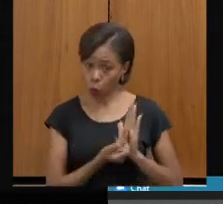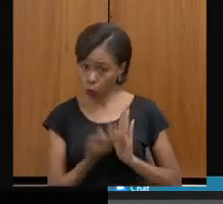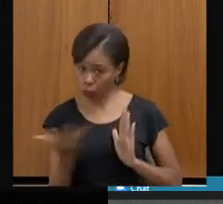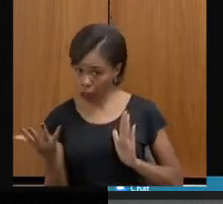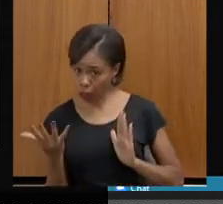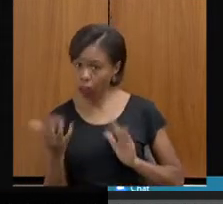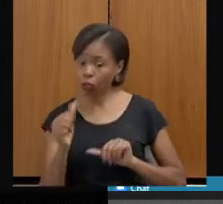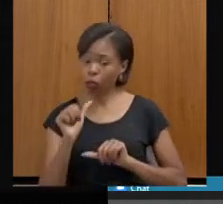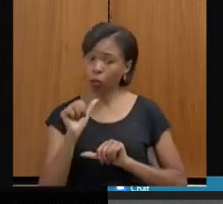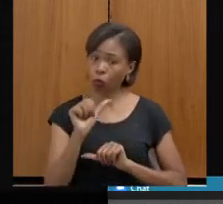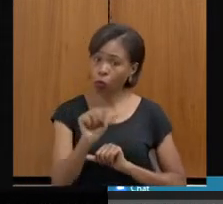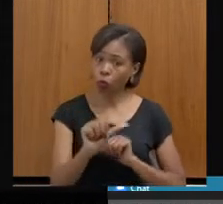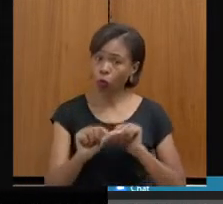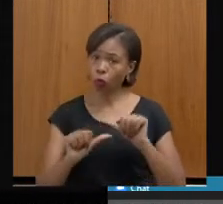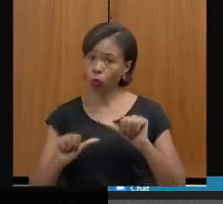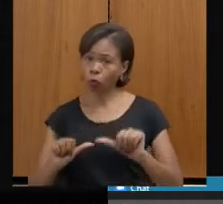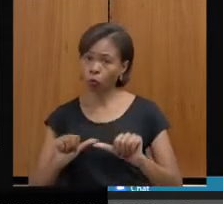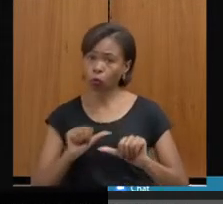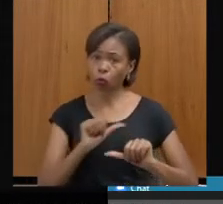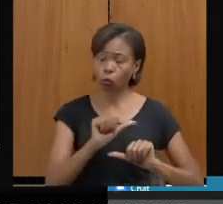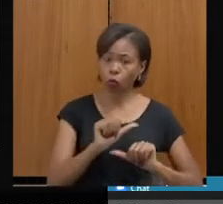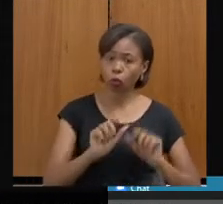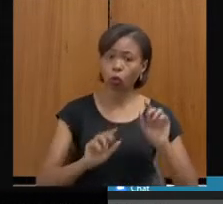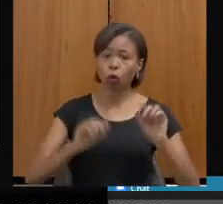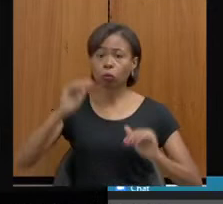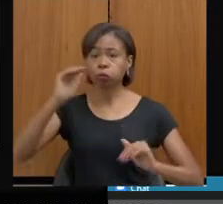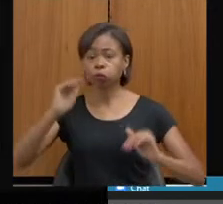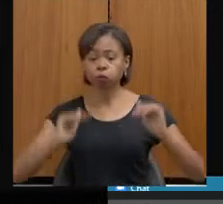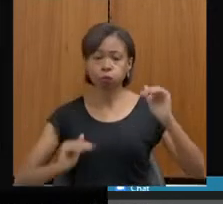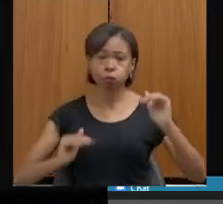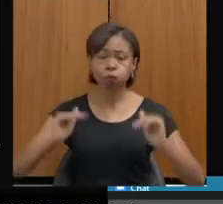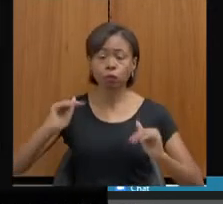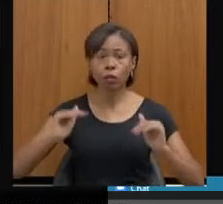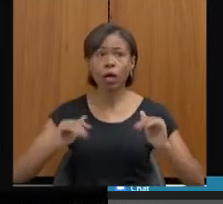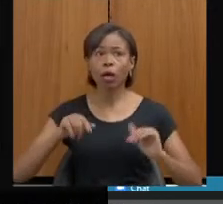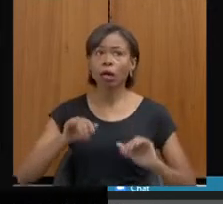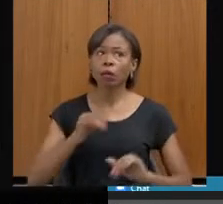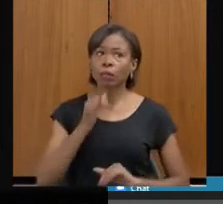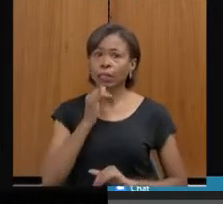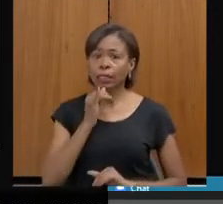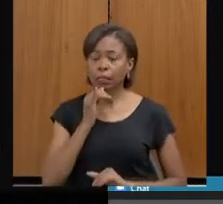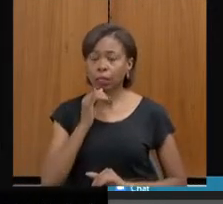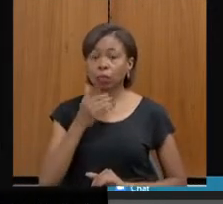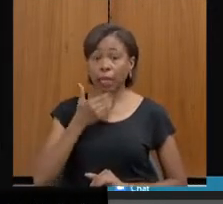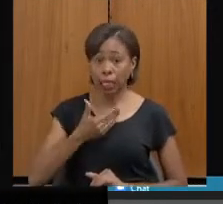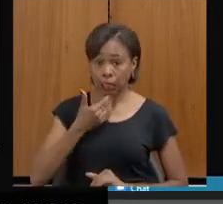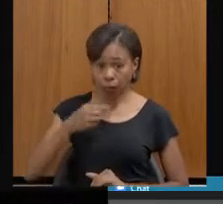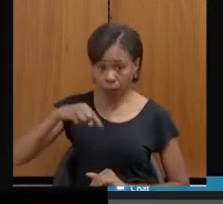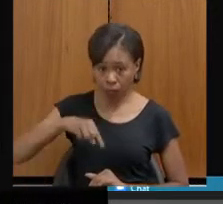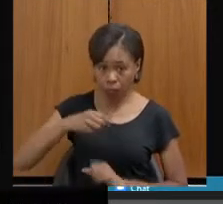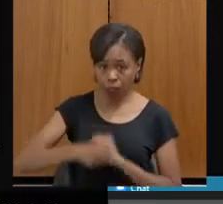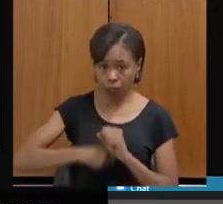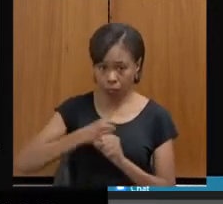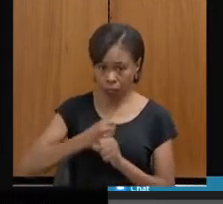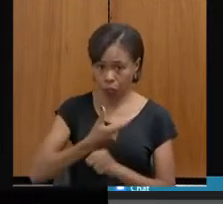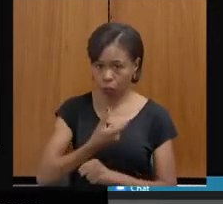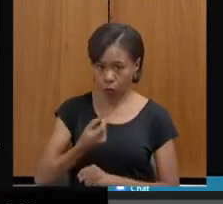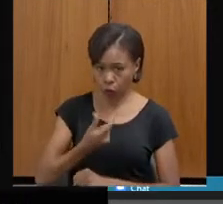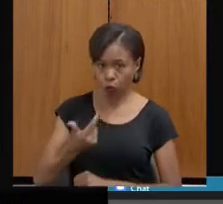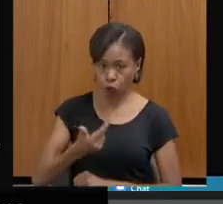essa metodologia implica que, anualmente, então, agora em dezembro nós vamos fazer de novo, nós vamos